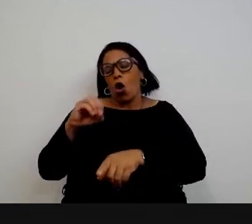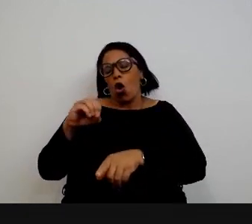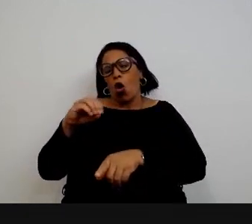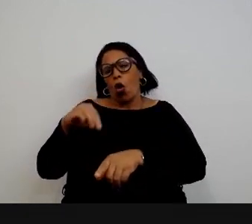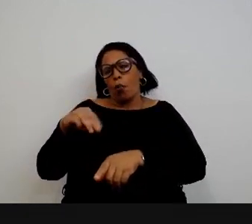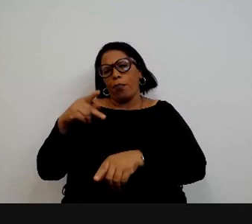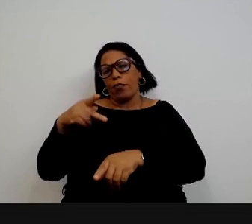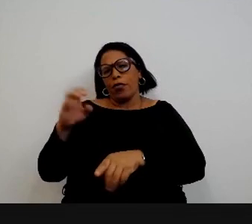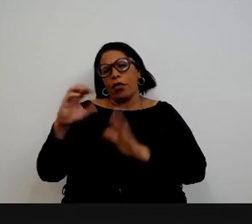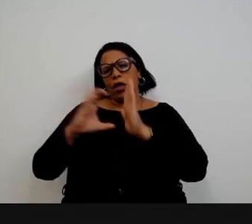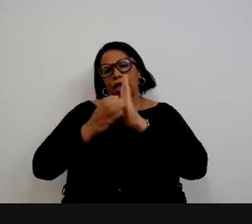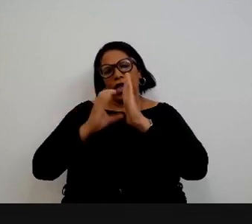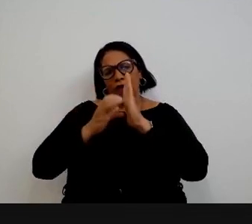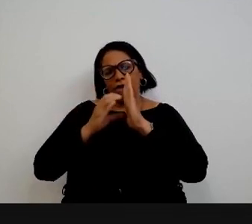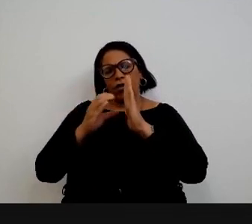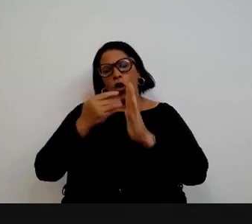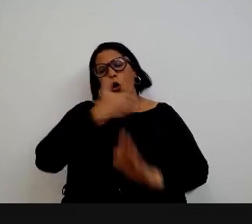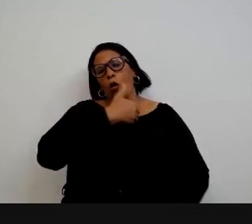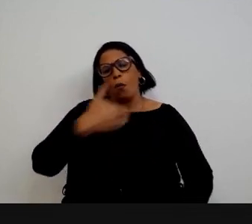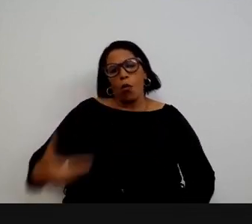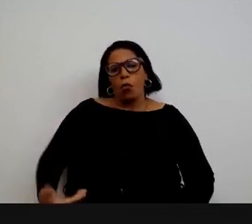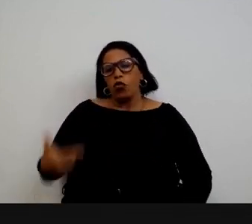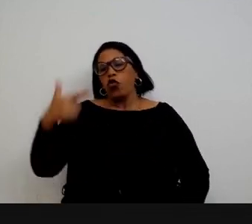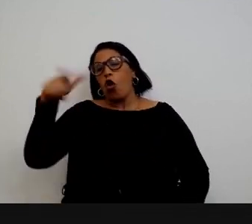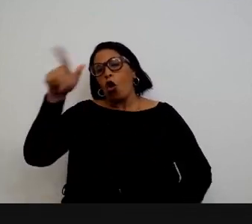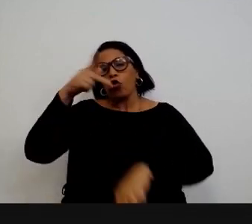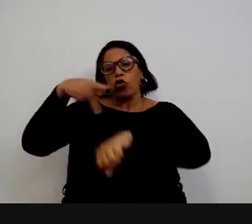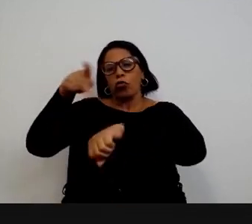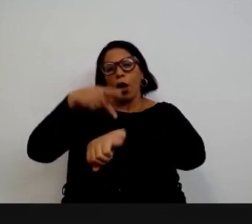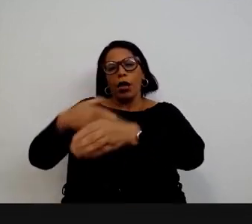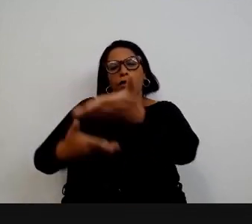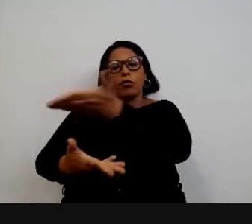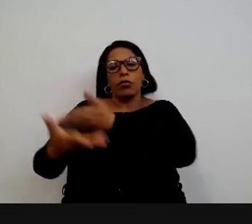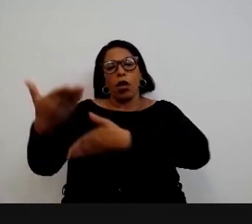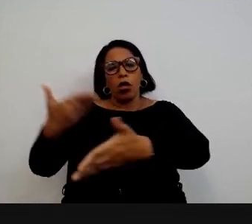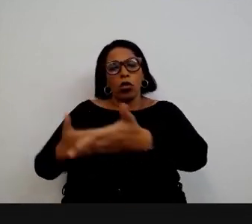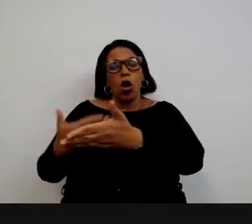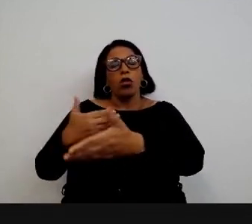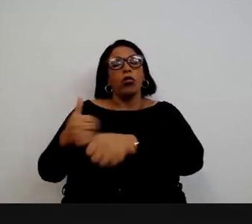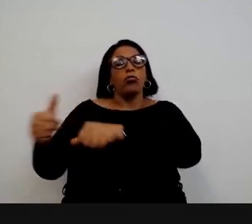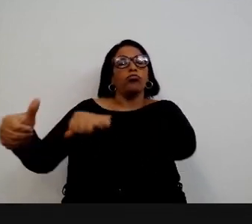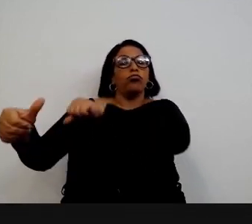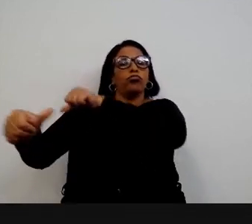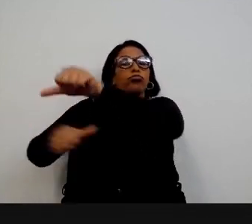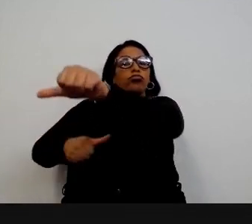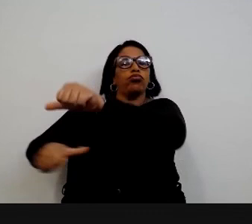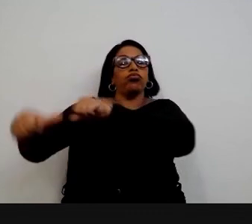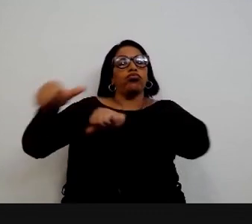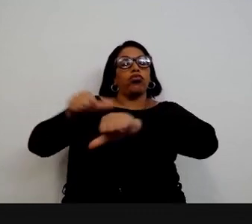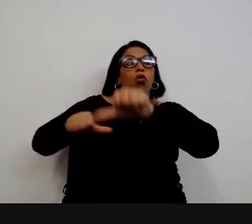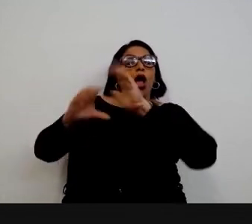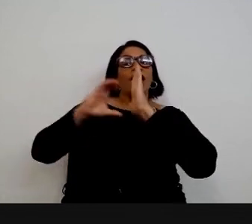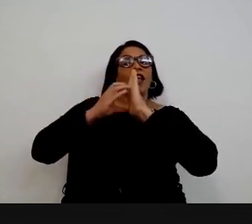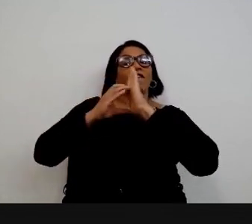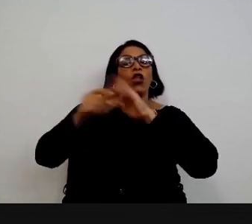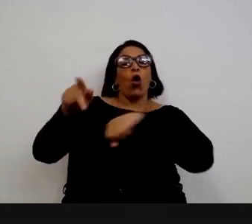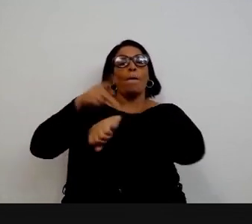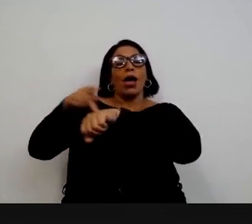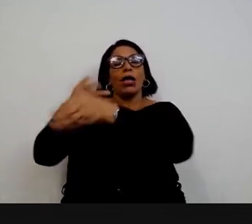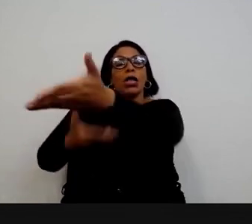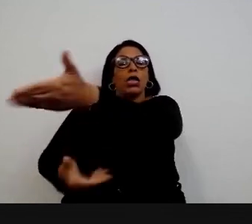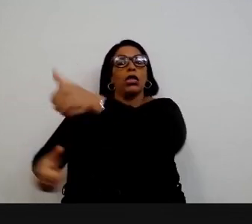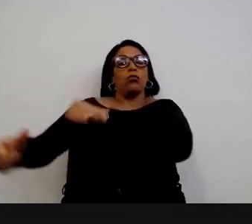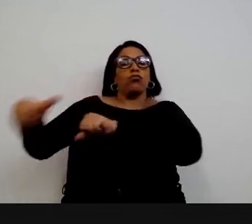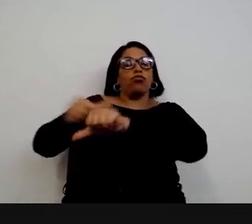de permitir que o servidor público de outros países venha para a Enap o nosso servidor vá para outros países a gente está tendo uma conversa agora por exemplo com a